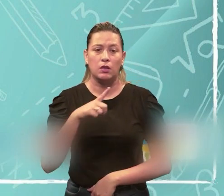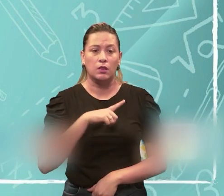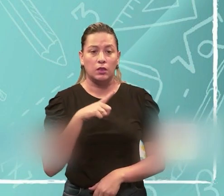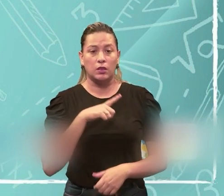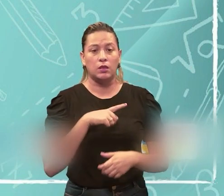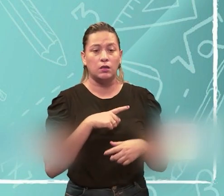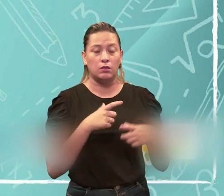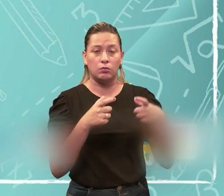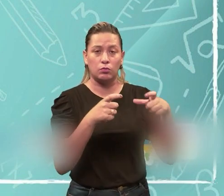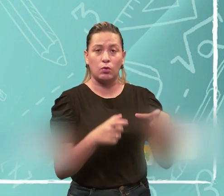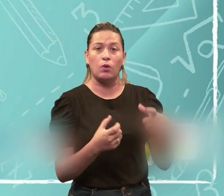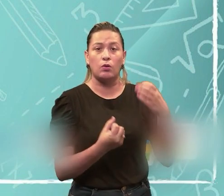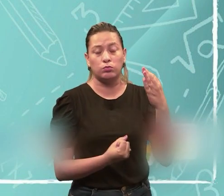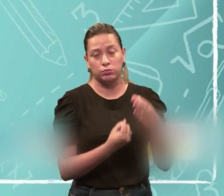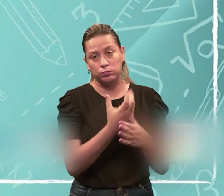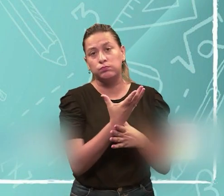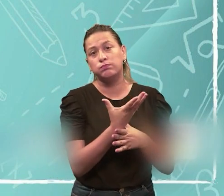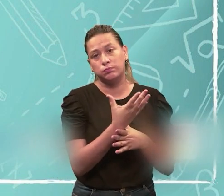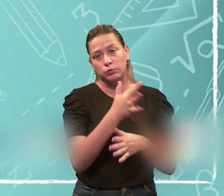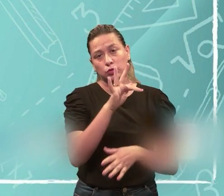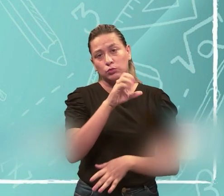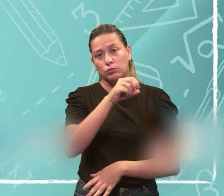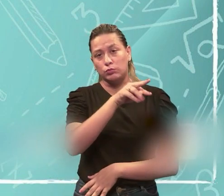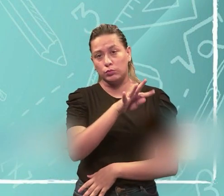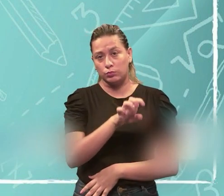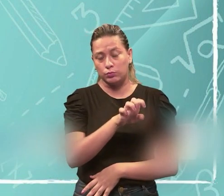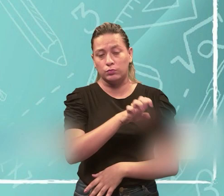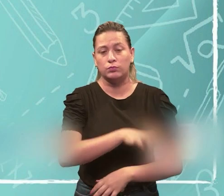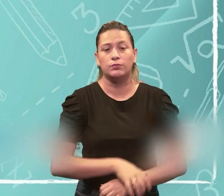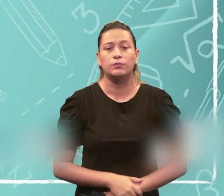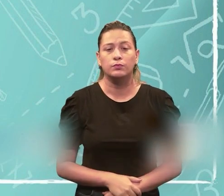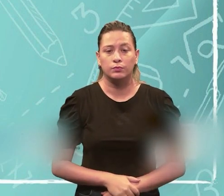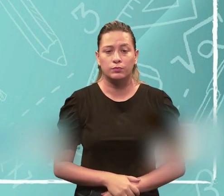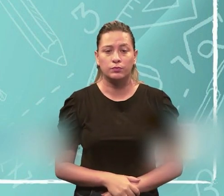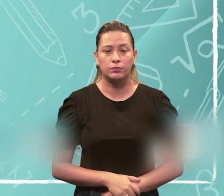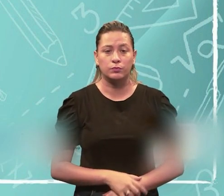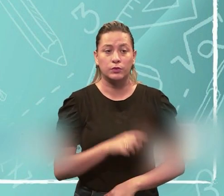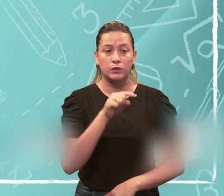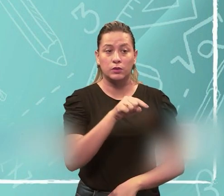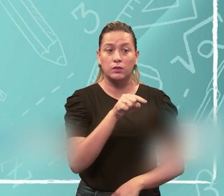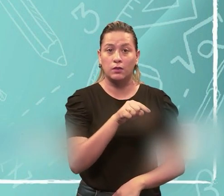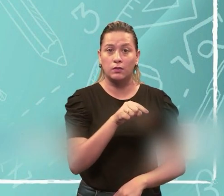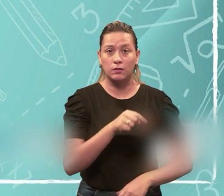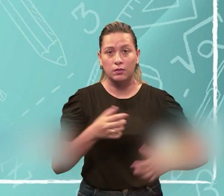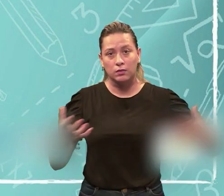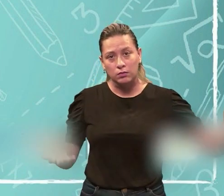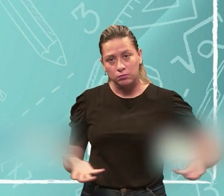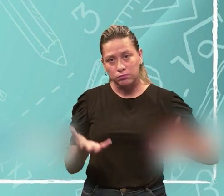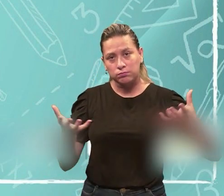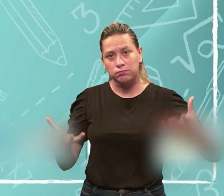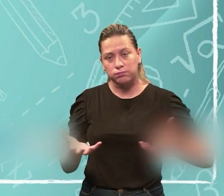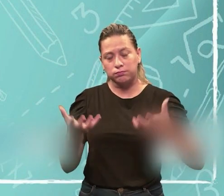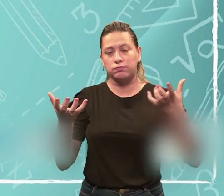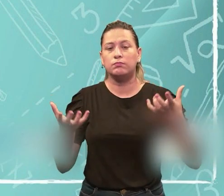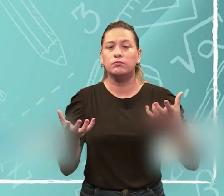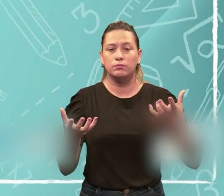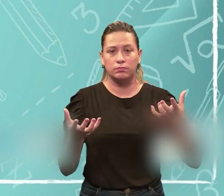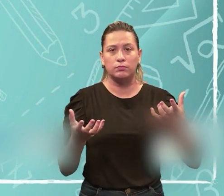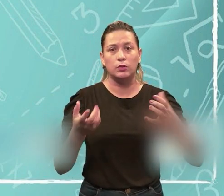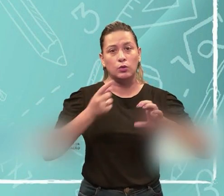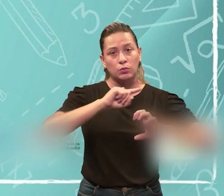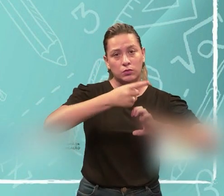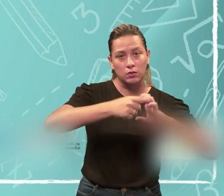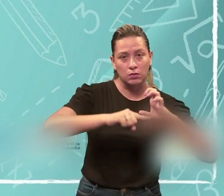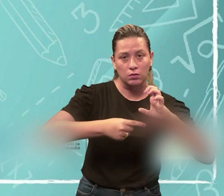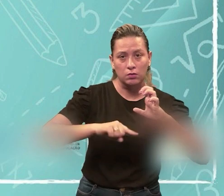eu tenho uma fonte, né, que é de onde exatamente impulsiona a passagem